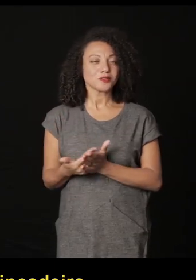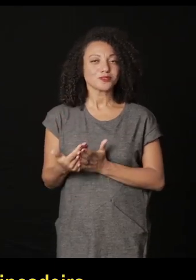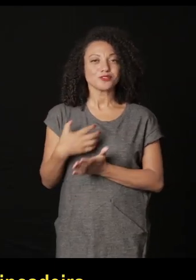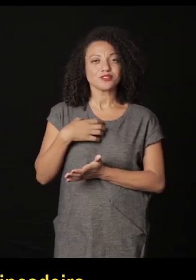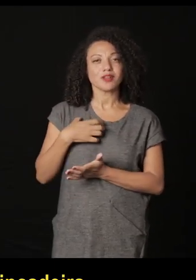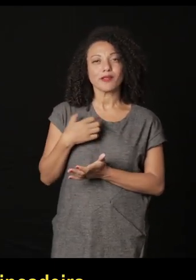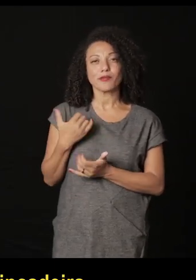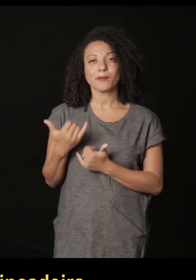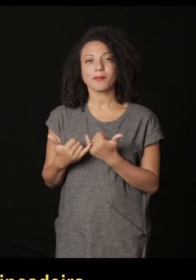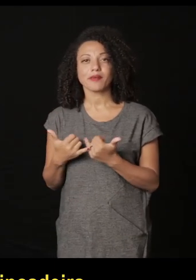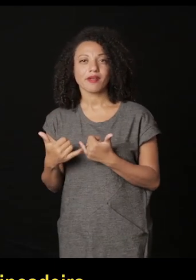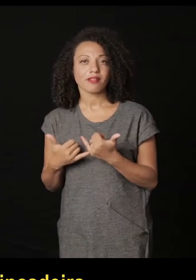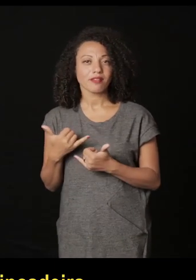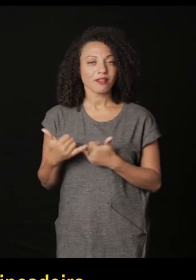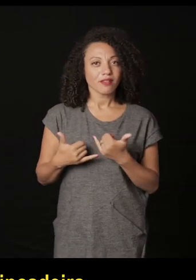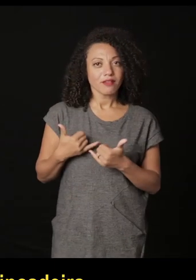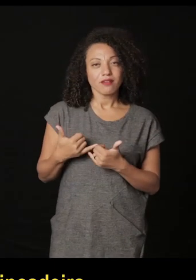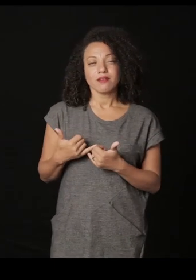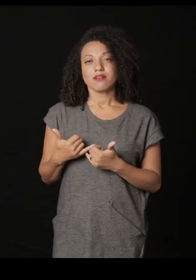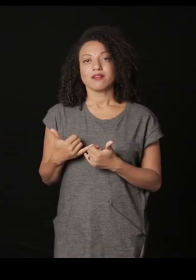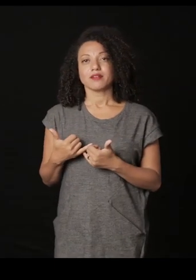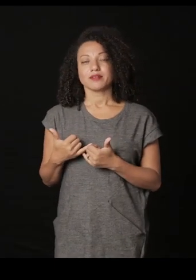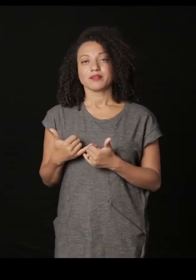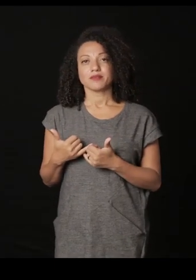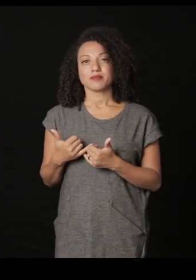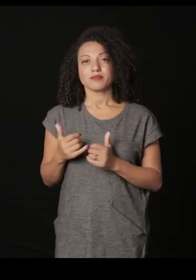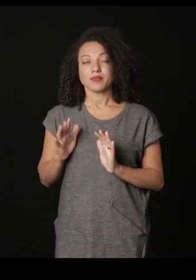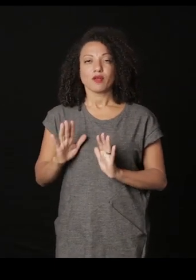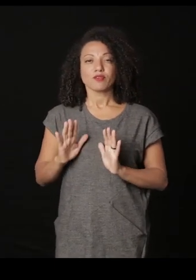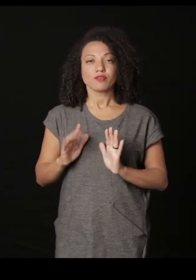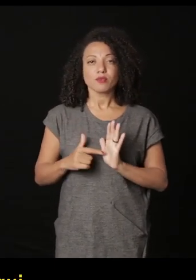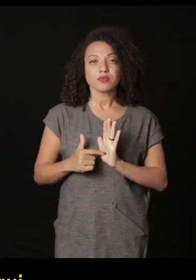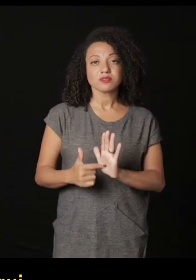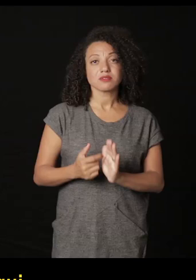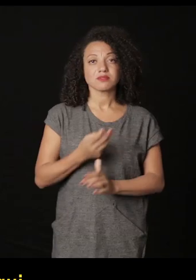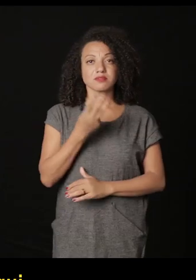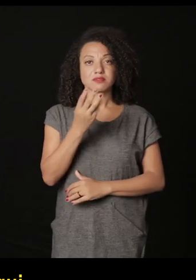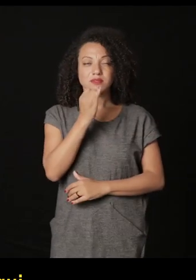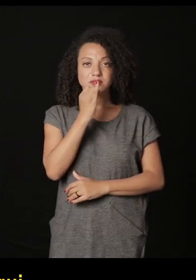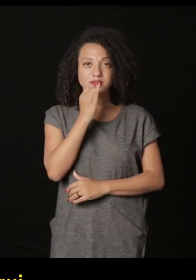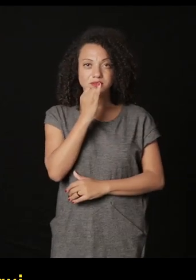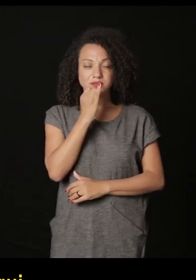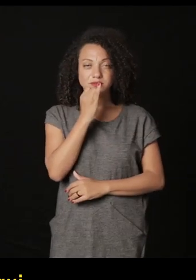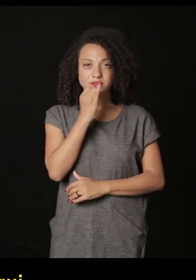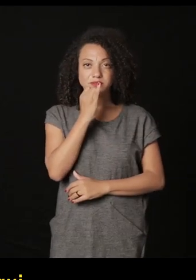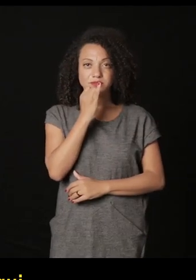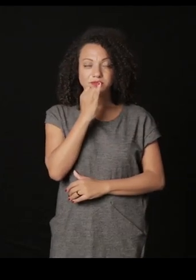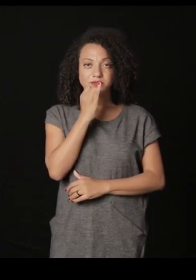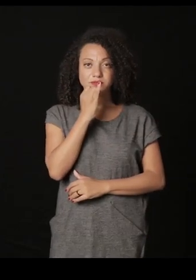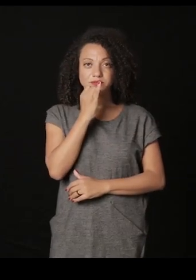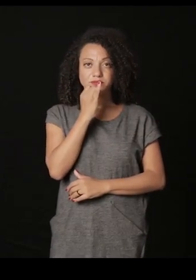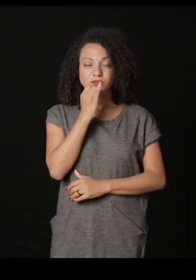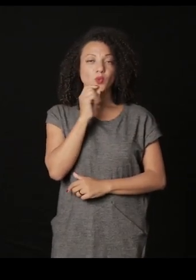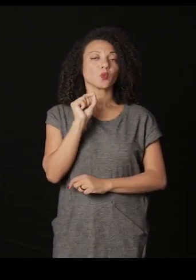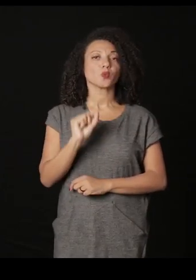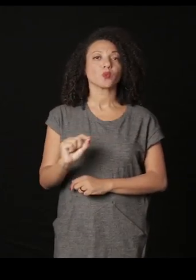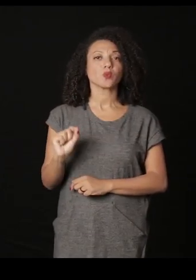92 começou como uma espécie de brincadeira e tornou eu vou dar três exemplos aqui